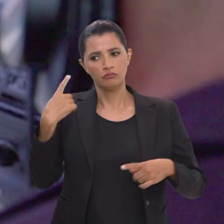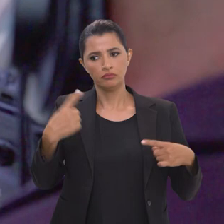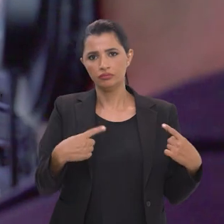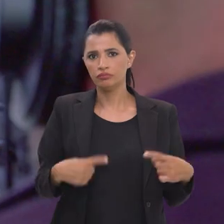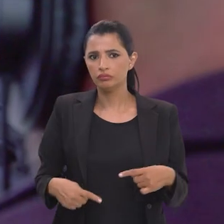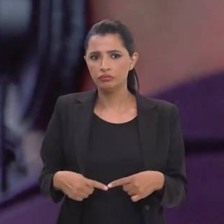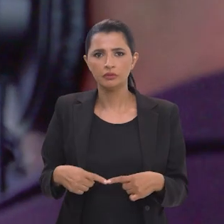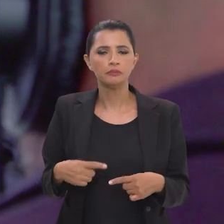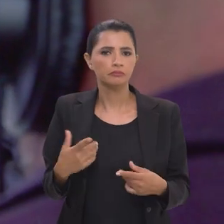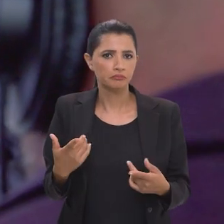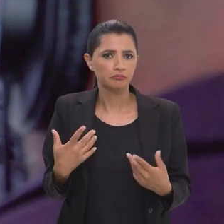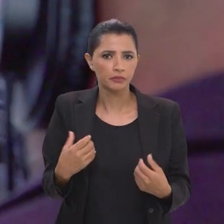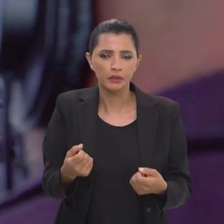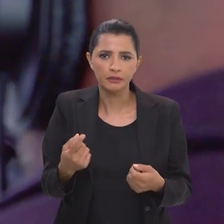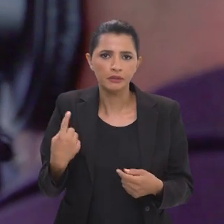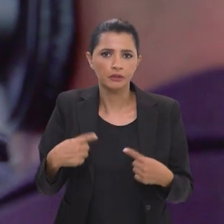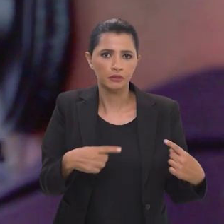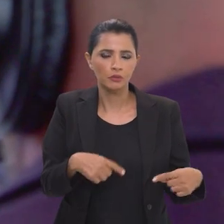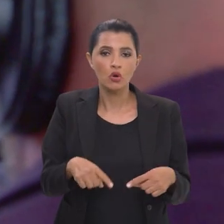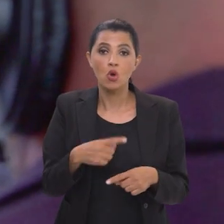conta participando muito desse debate